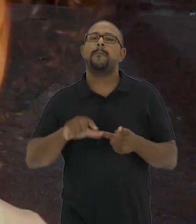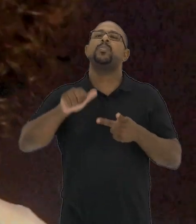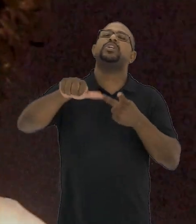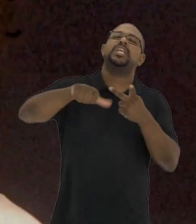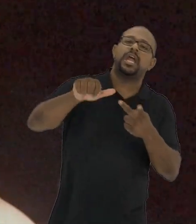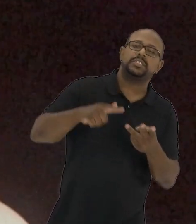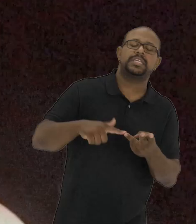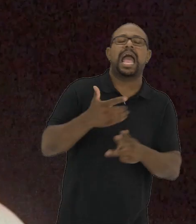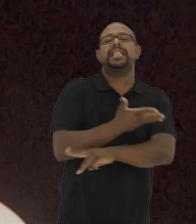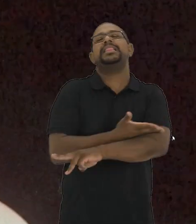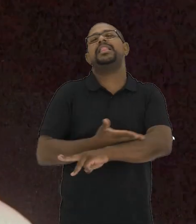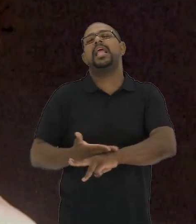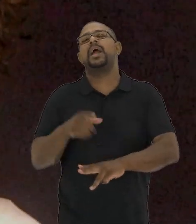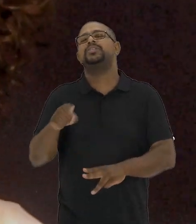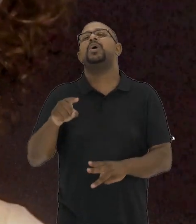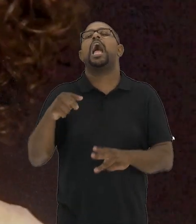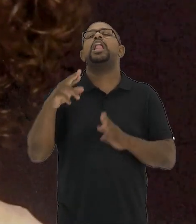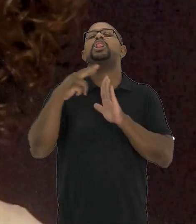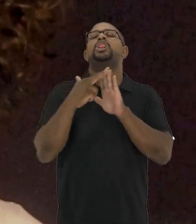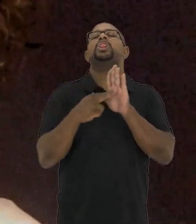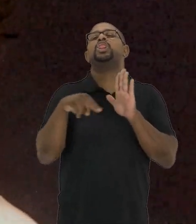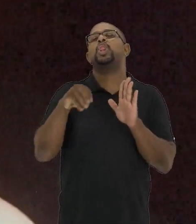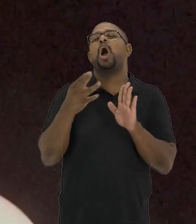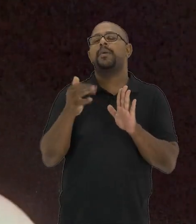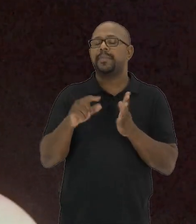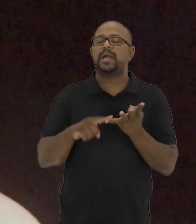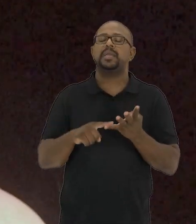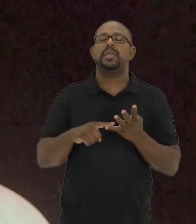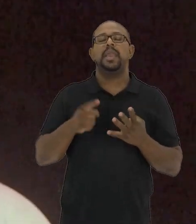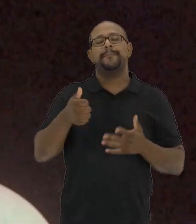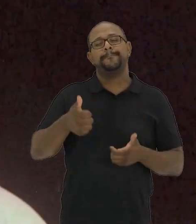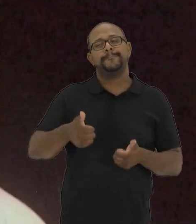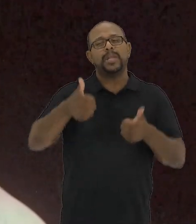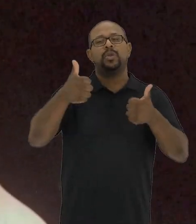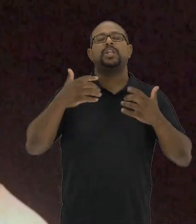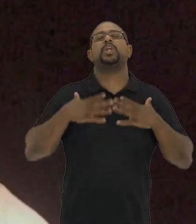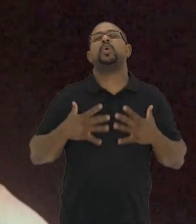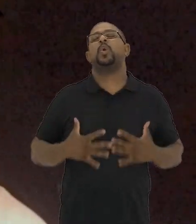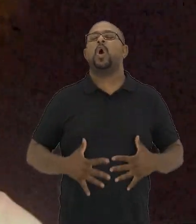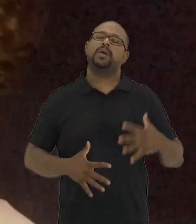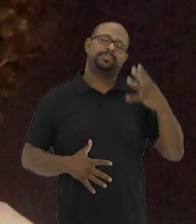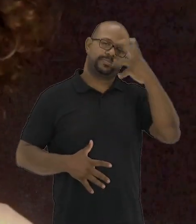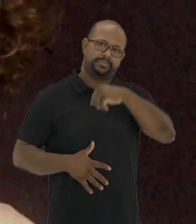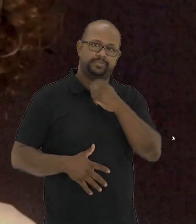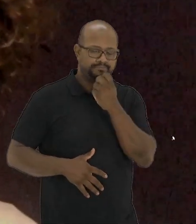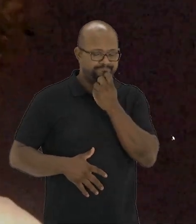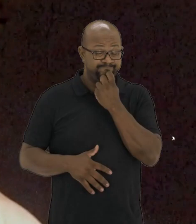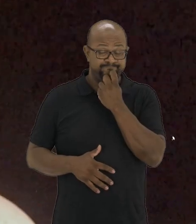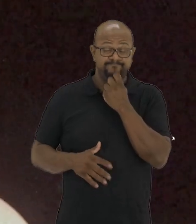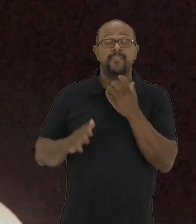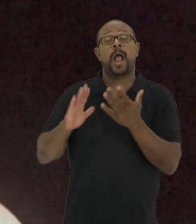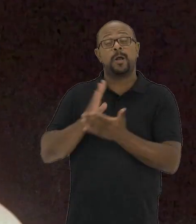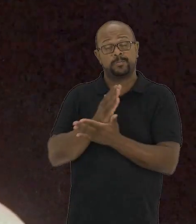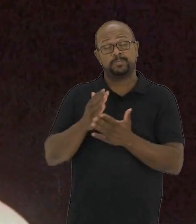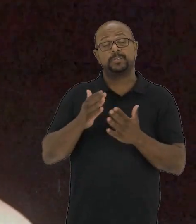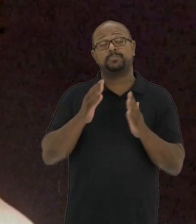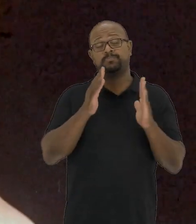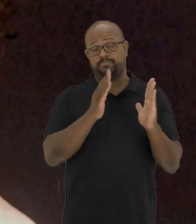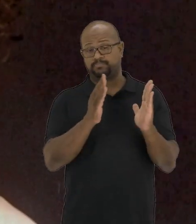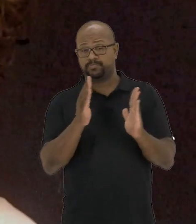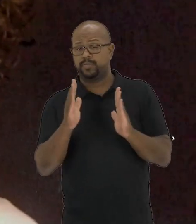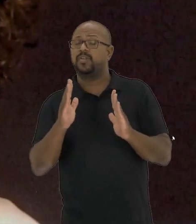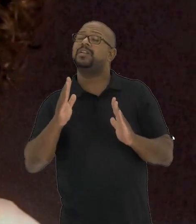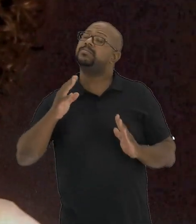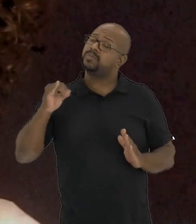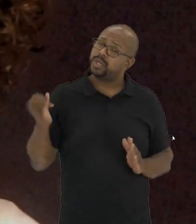correção, mudança, adequação à norma e benfeitura corporal. Fatores